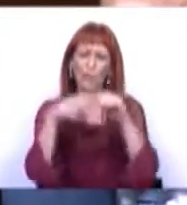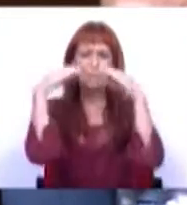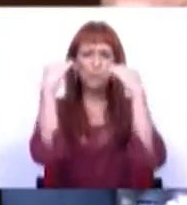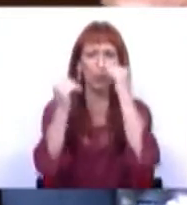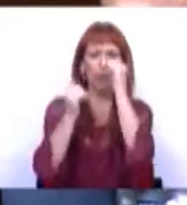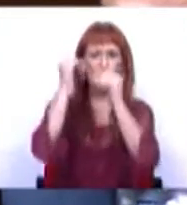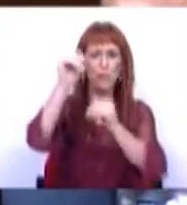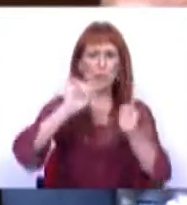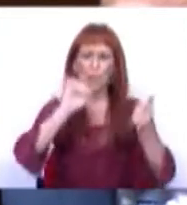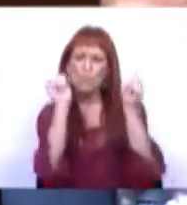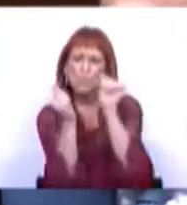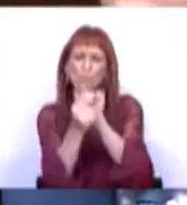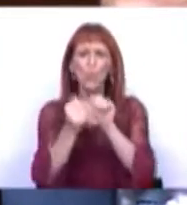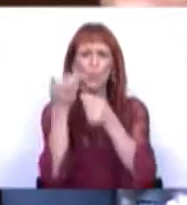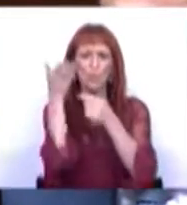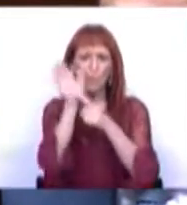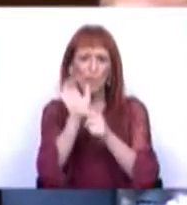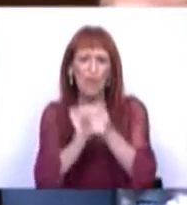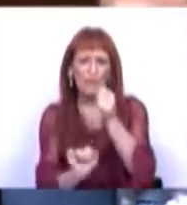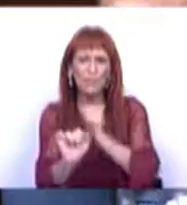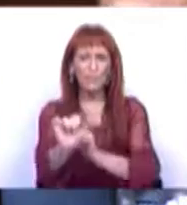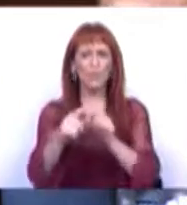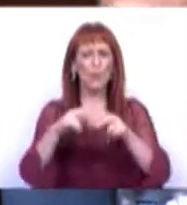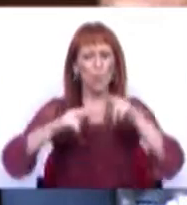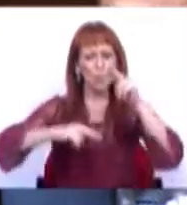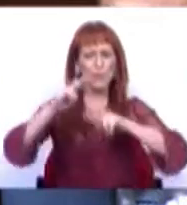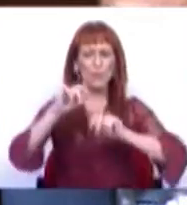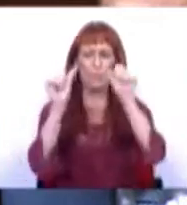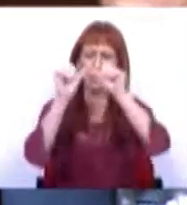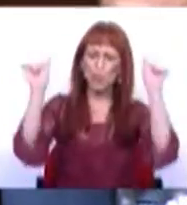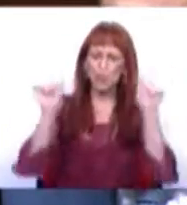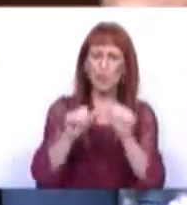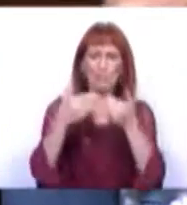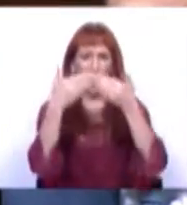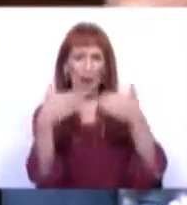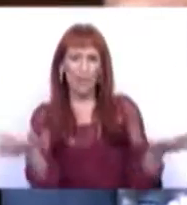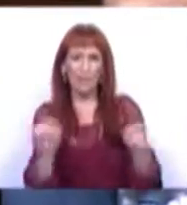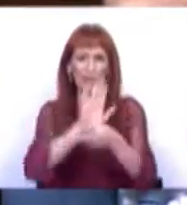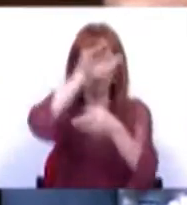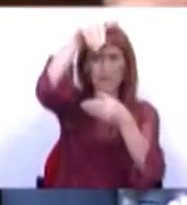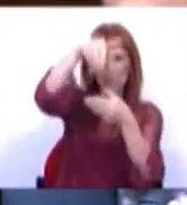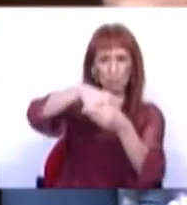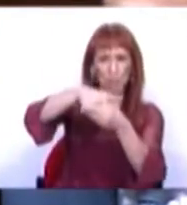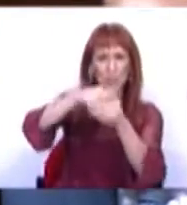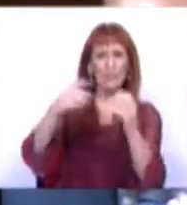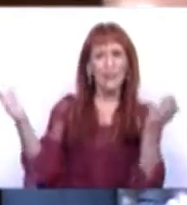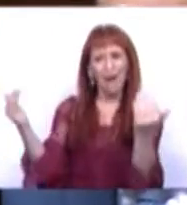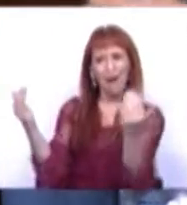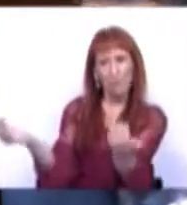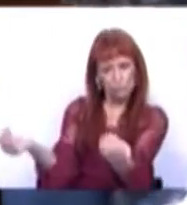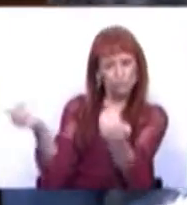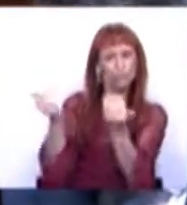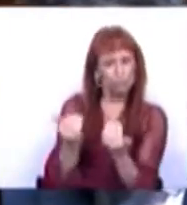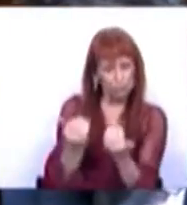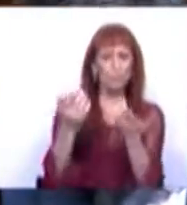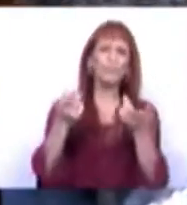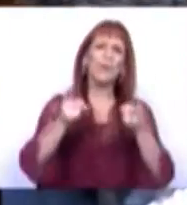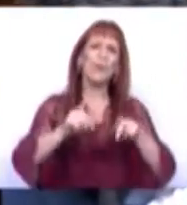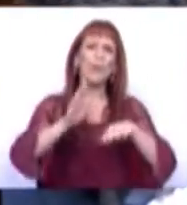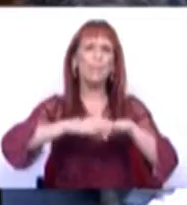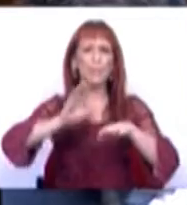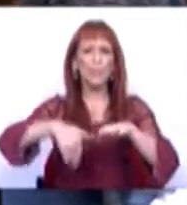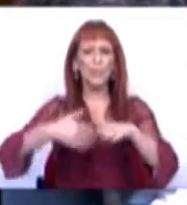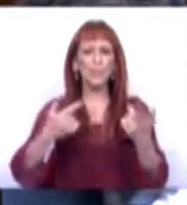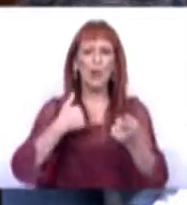ensino superior e mudando o seu paradigma e construindo um sistema aberto, inclusivo e atrativo. Mas também por